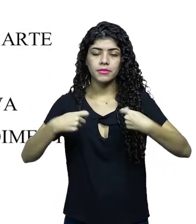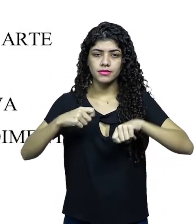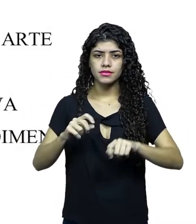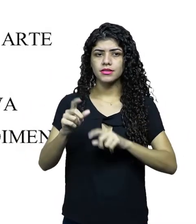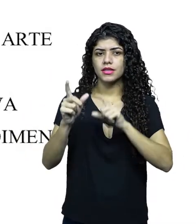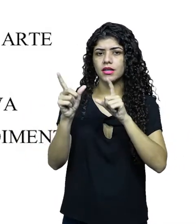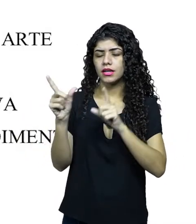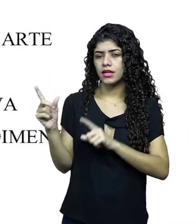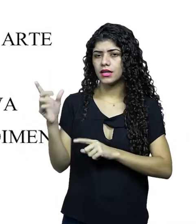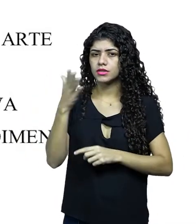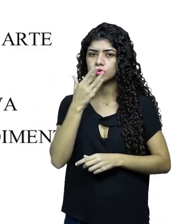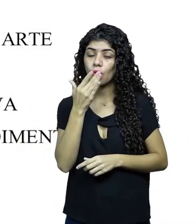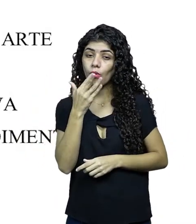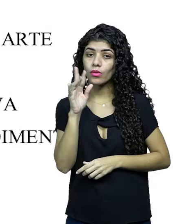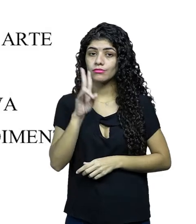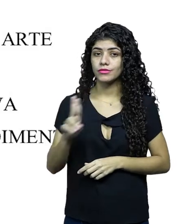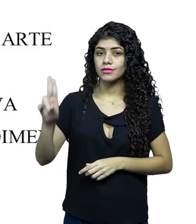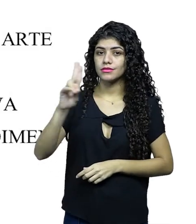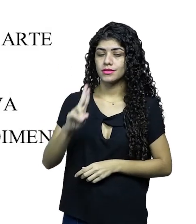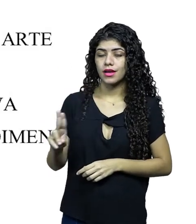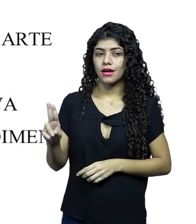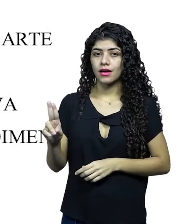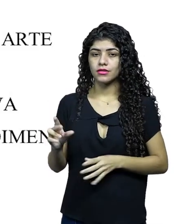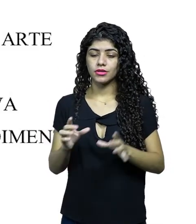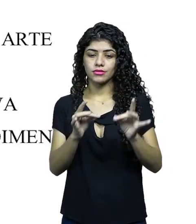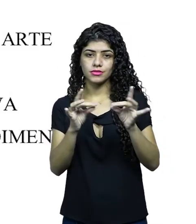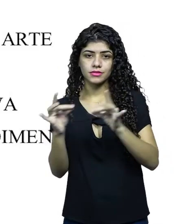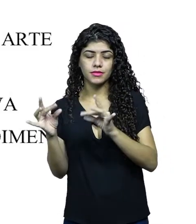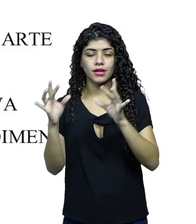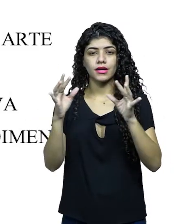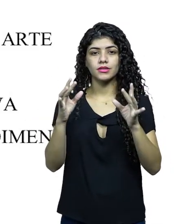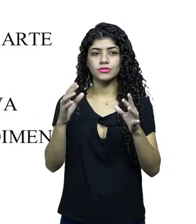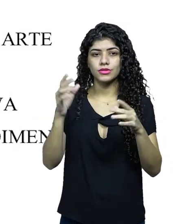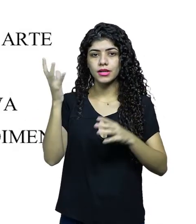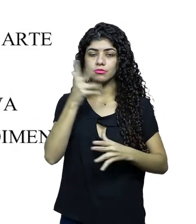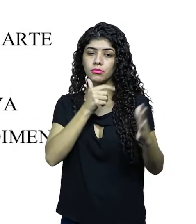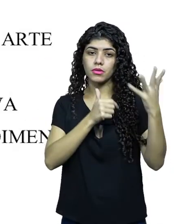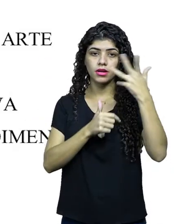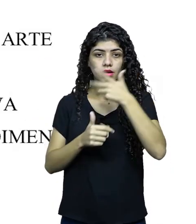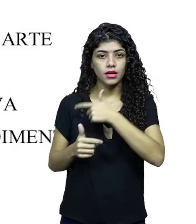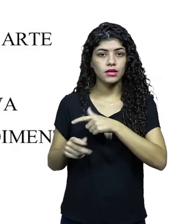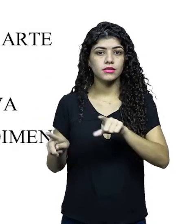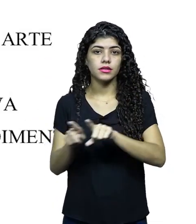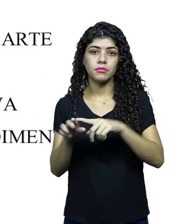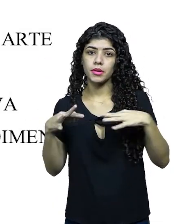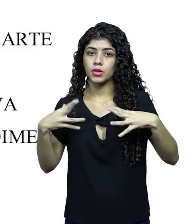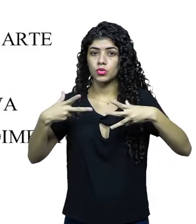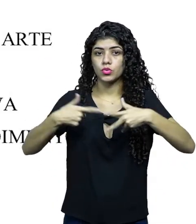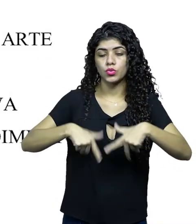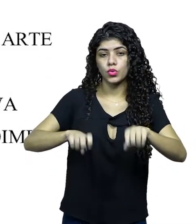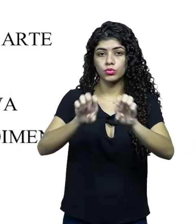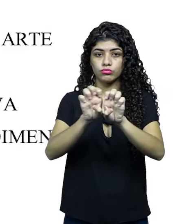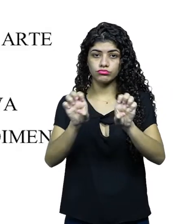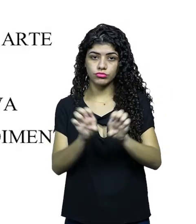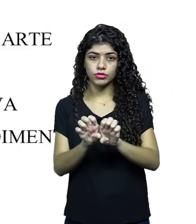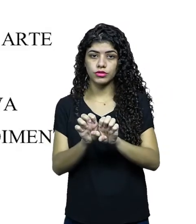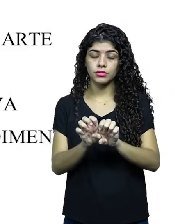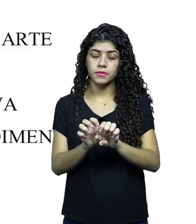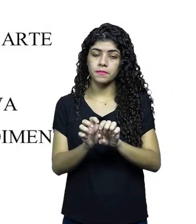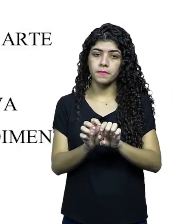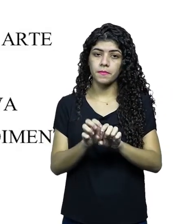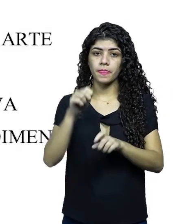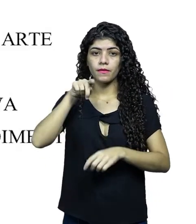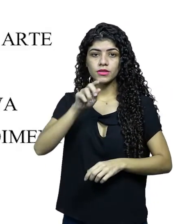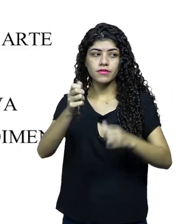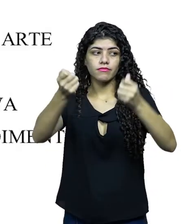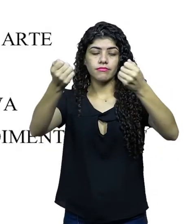explicar as cores utilizadas, os aspectos estéticos, desculpe, e todo o estilo